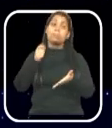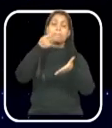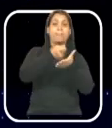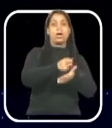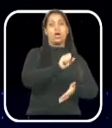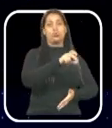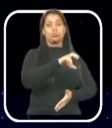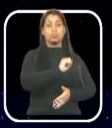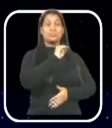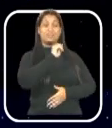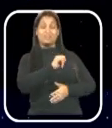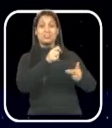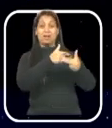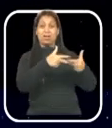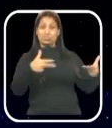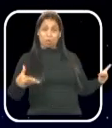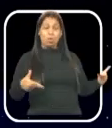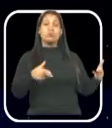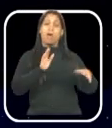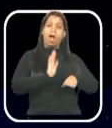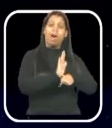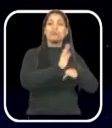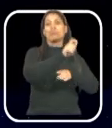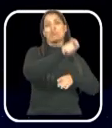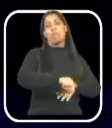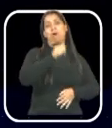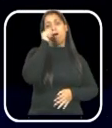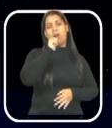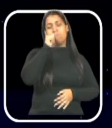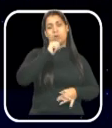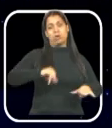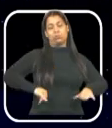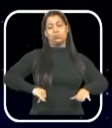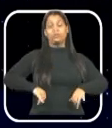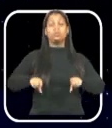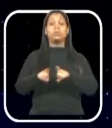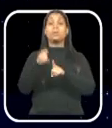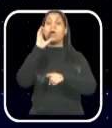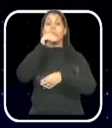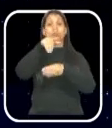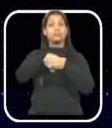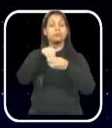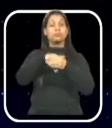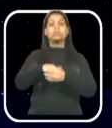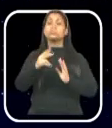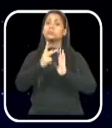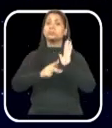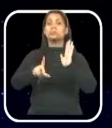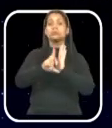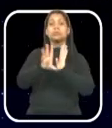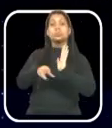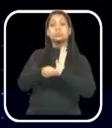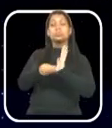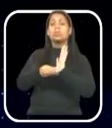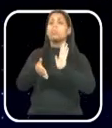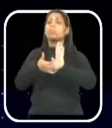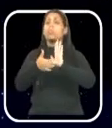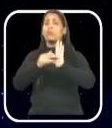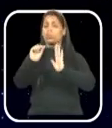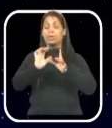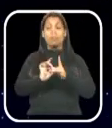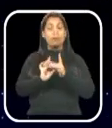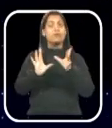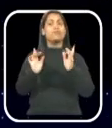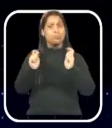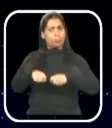de Saúde sobre serviços municipais de saúde prestados às vítimas. Foram aprovados em regime de urgência o projeto de lei complementar que propõe